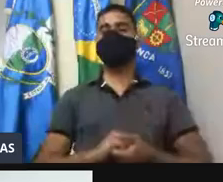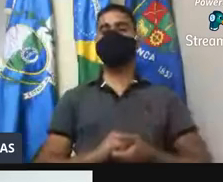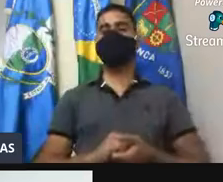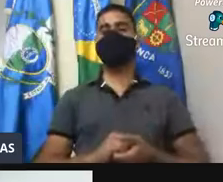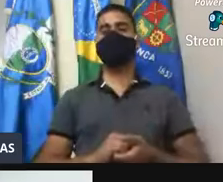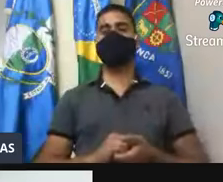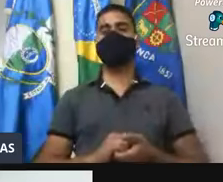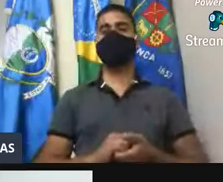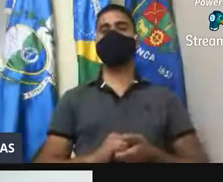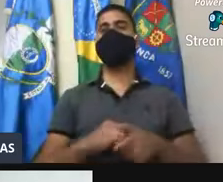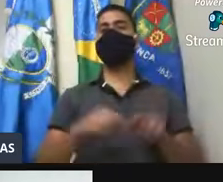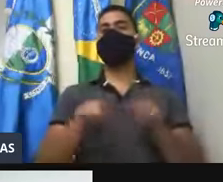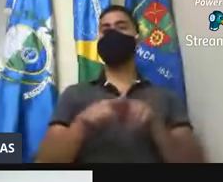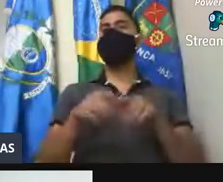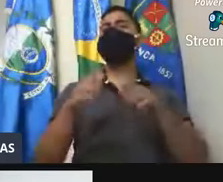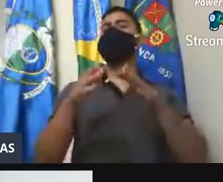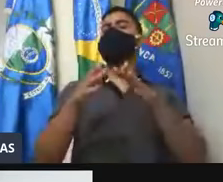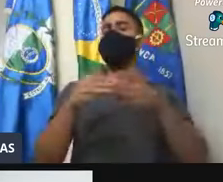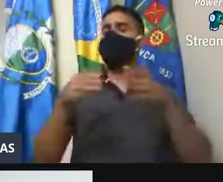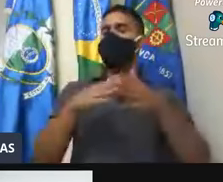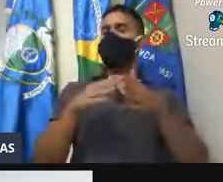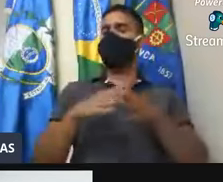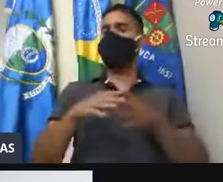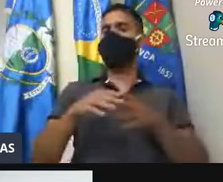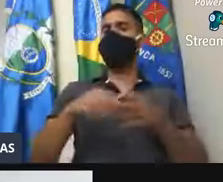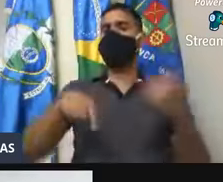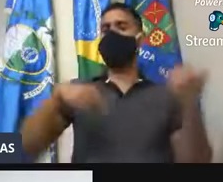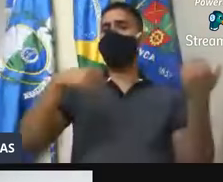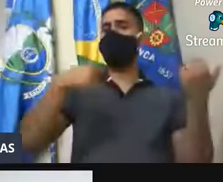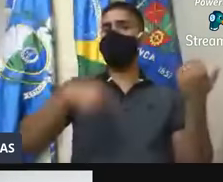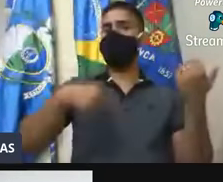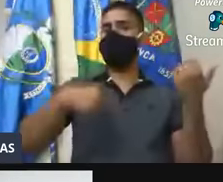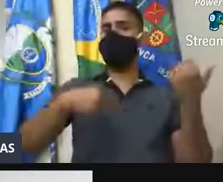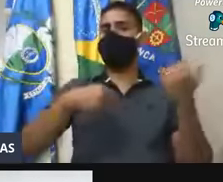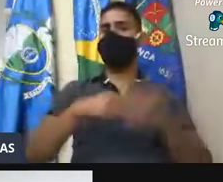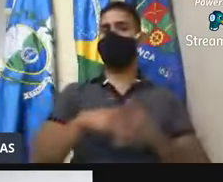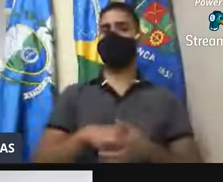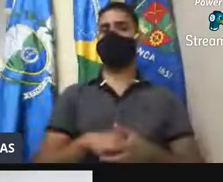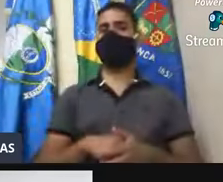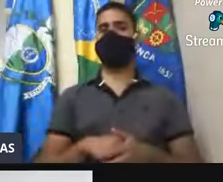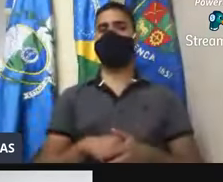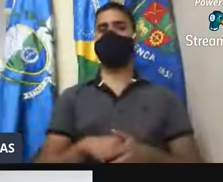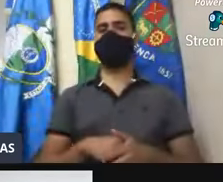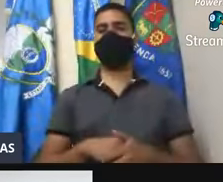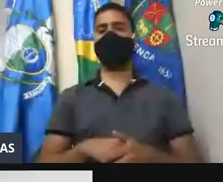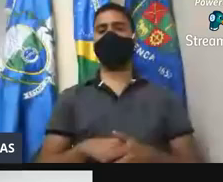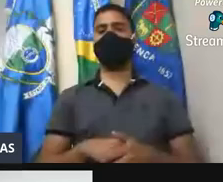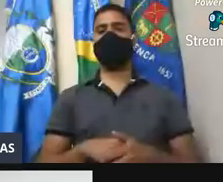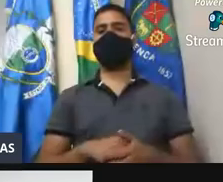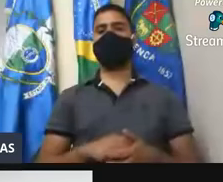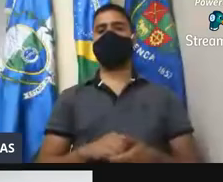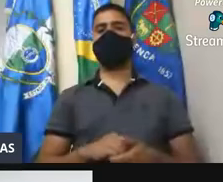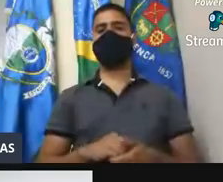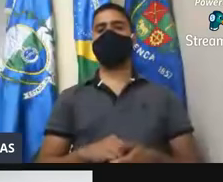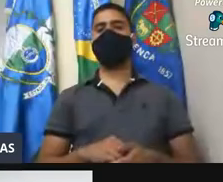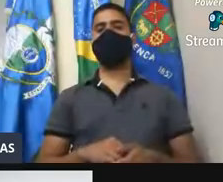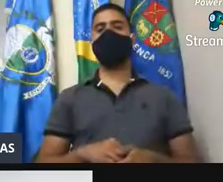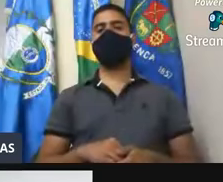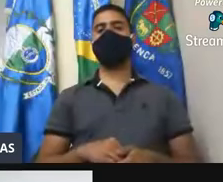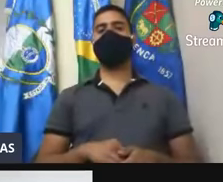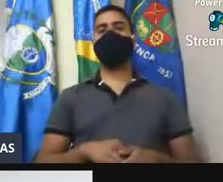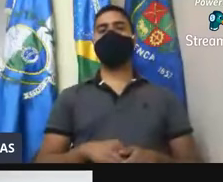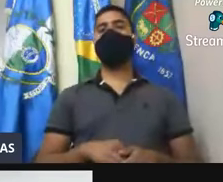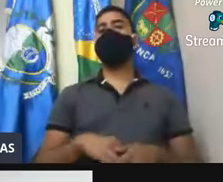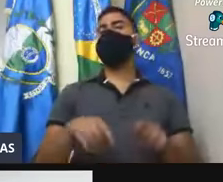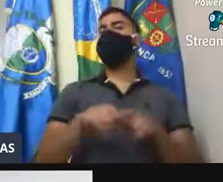Distrito de Conservatória, o vereador Marquinhos. Junto com o nosso, né? Que ficou muito agraciado,